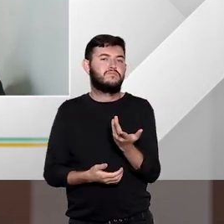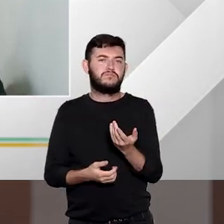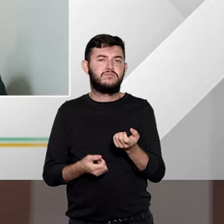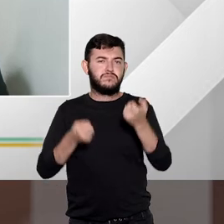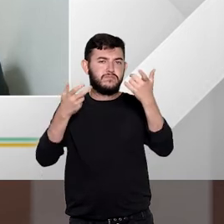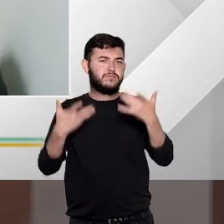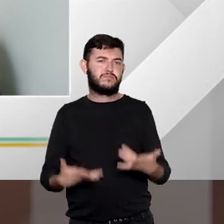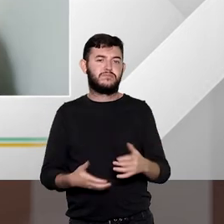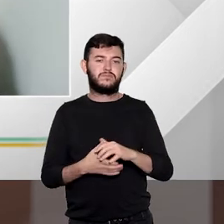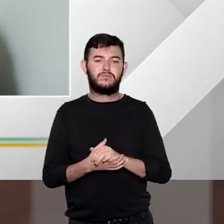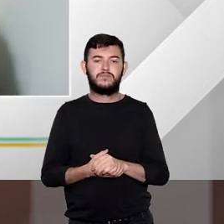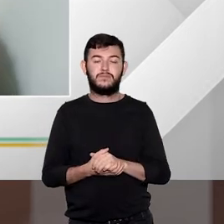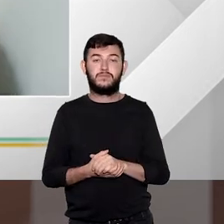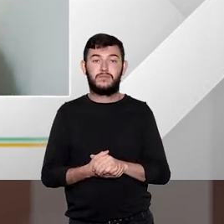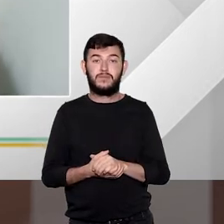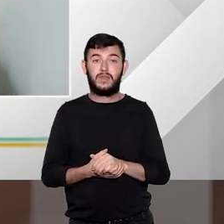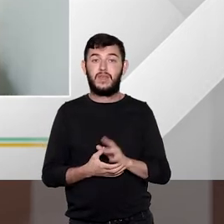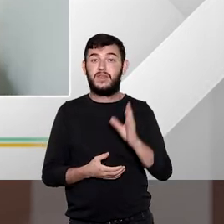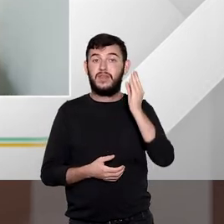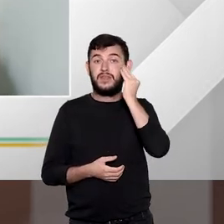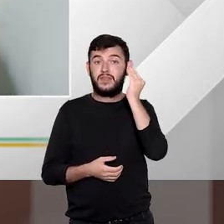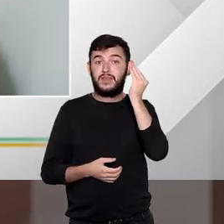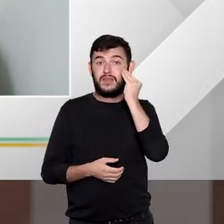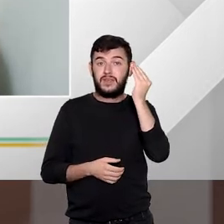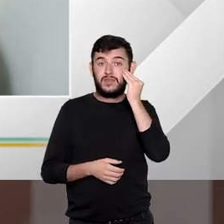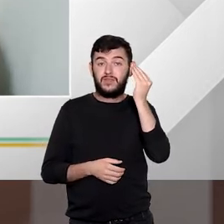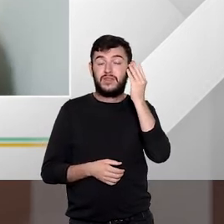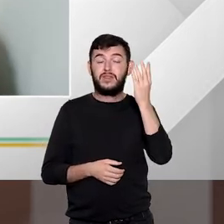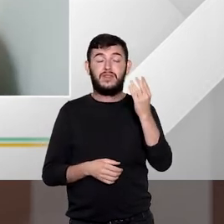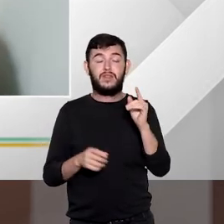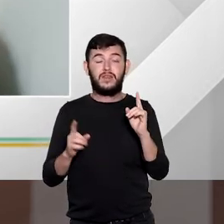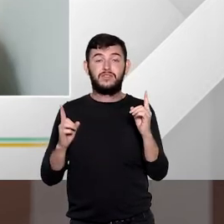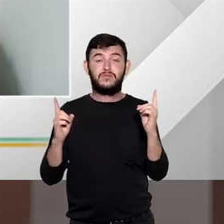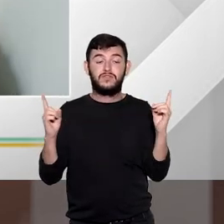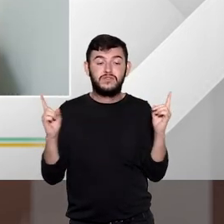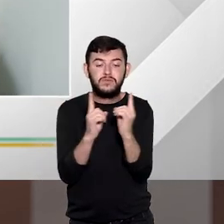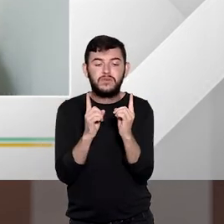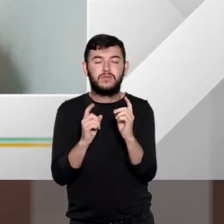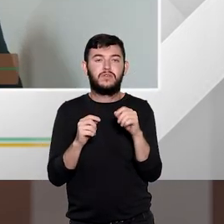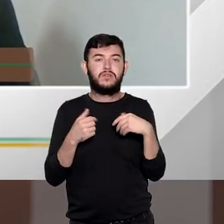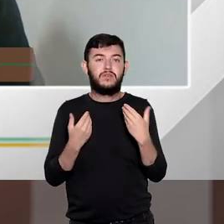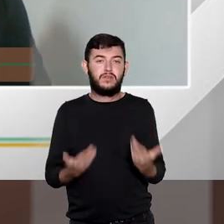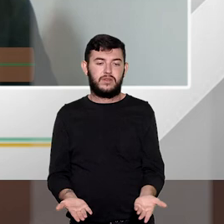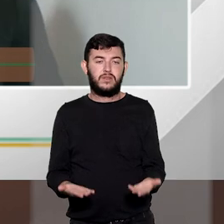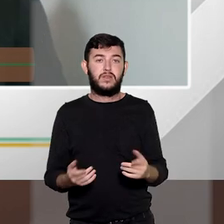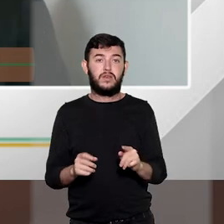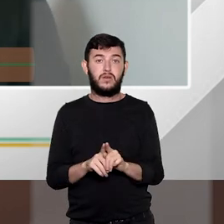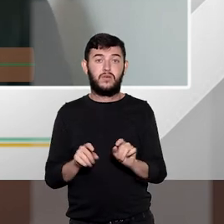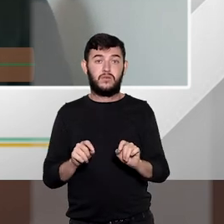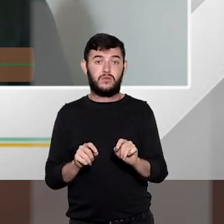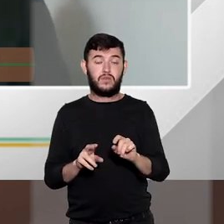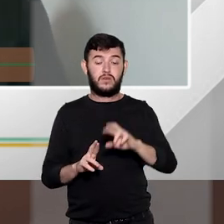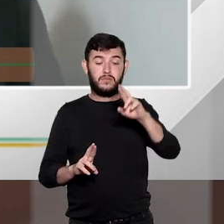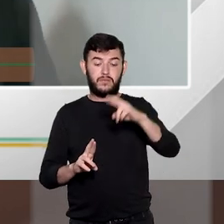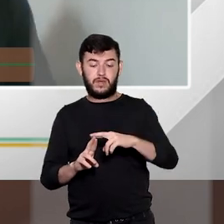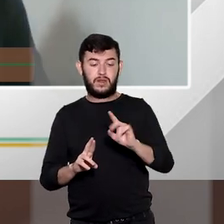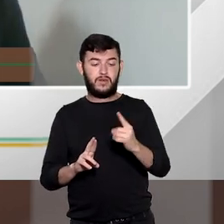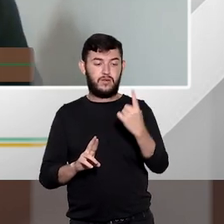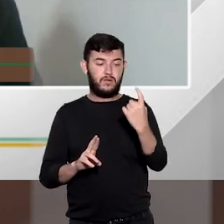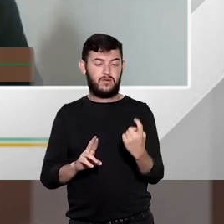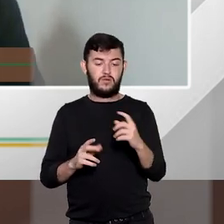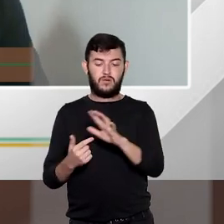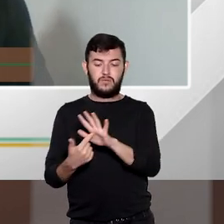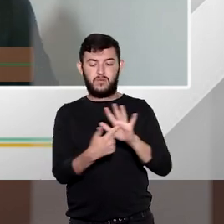A causa de diminuição da tentativa está lá no artigo 14 parágrafo único que o legislador estipula é um critério de